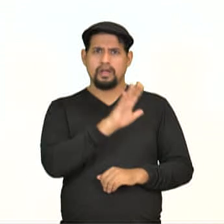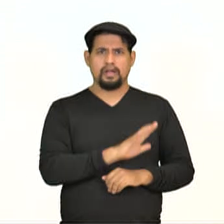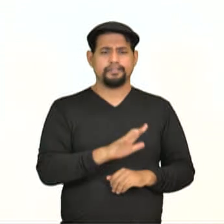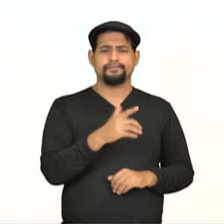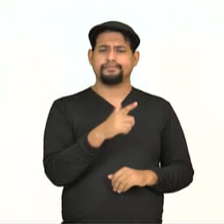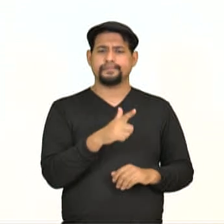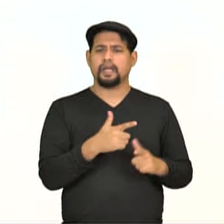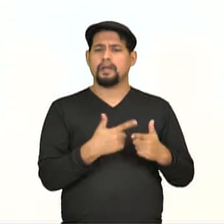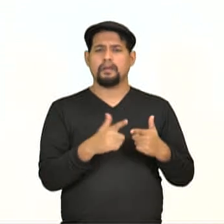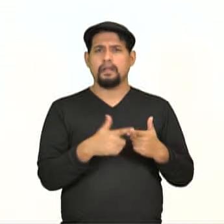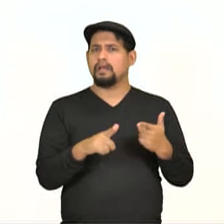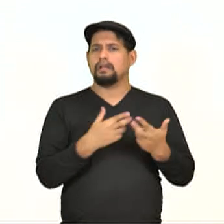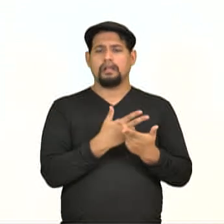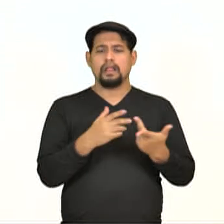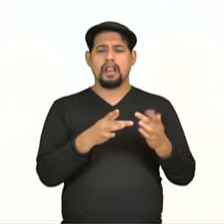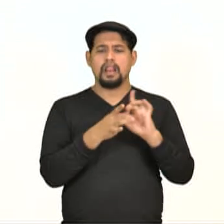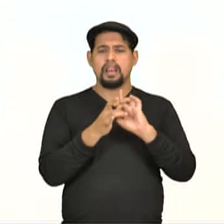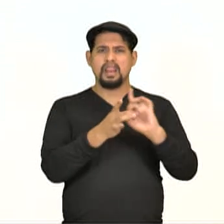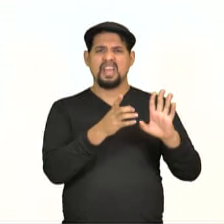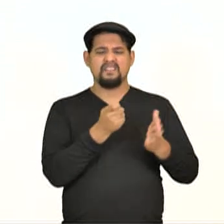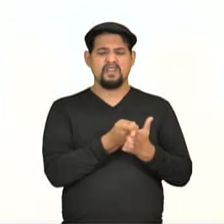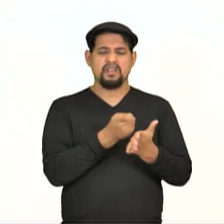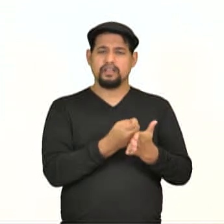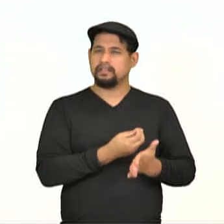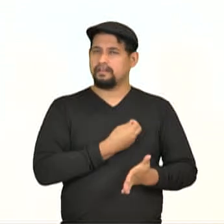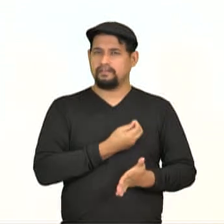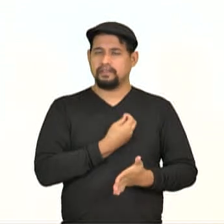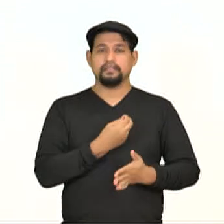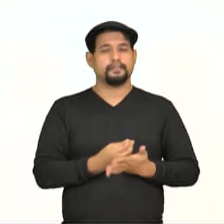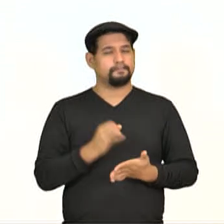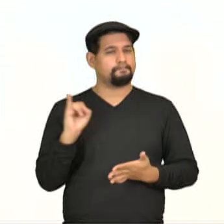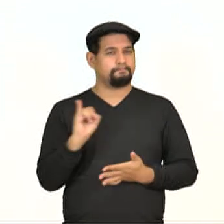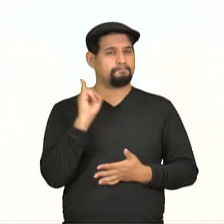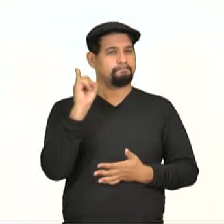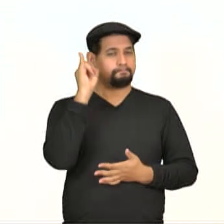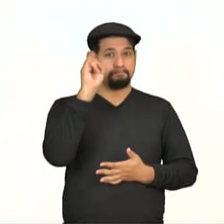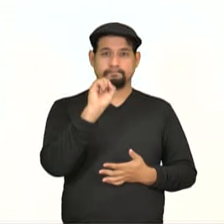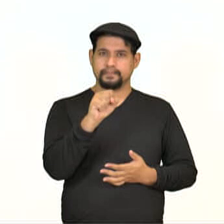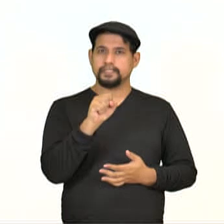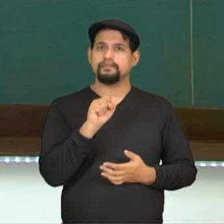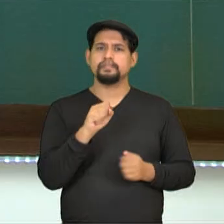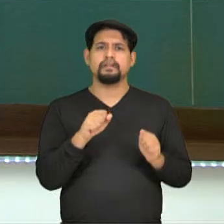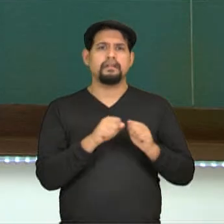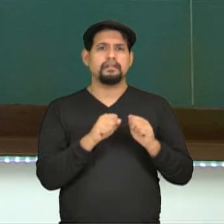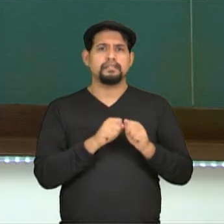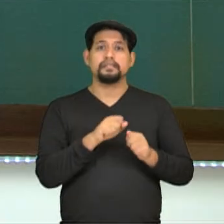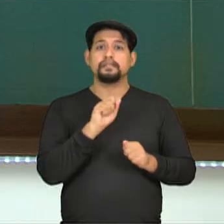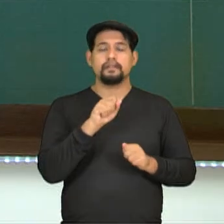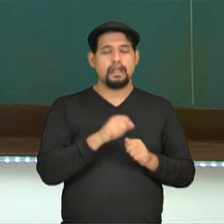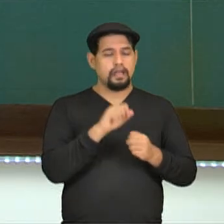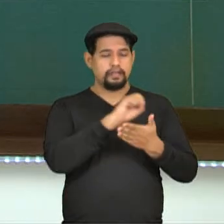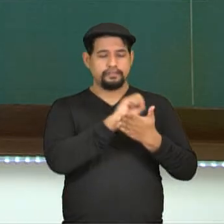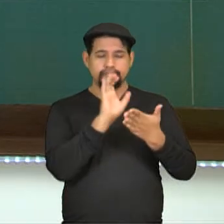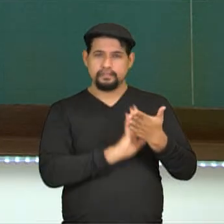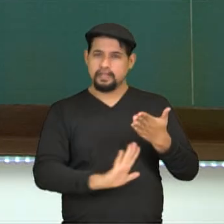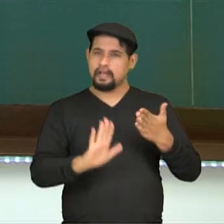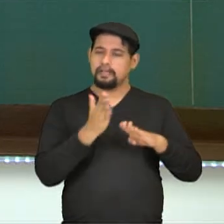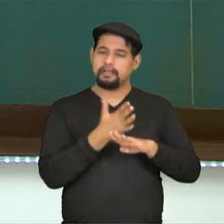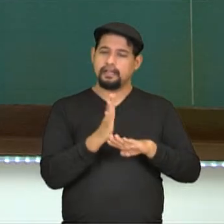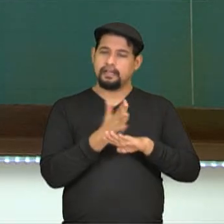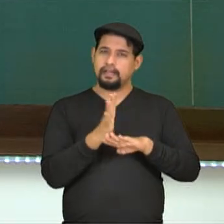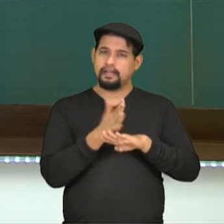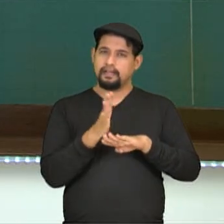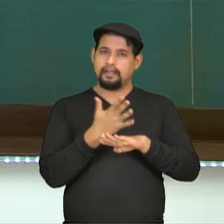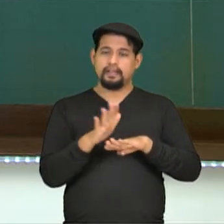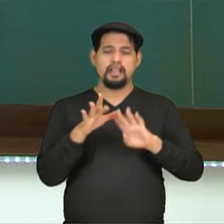comprometidos com o tempo e livres de obrigações da vida cotidiana. Isso é bem importante, você vai realizar essas atividades, essa prática,